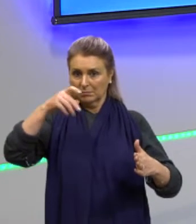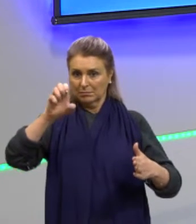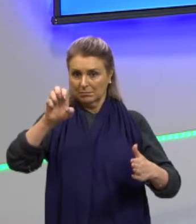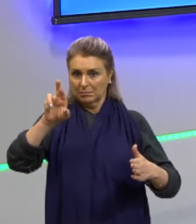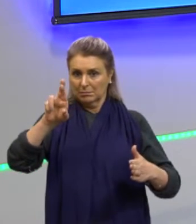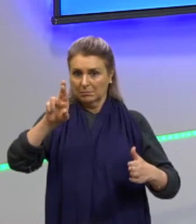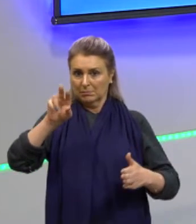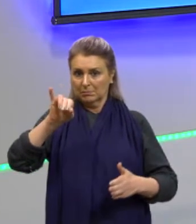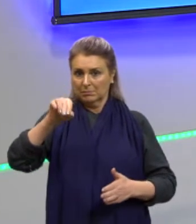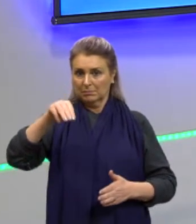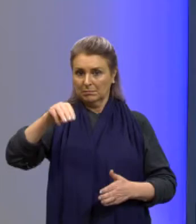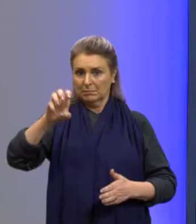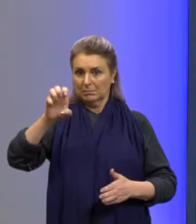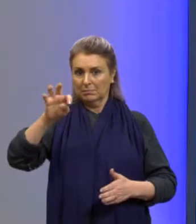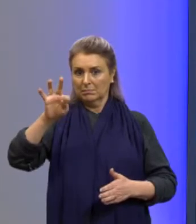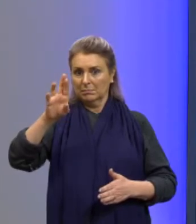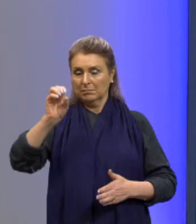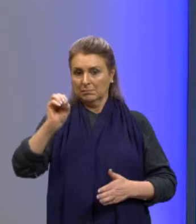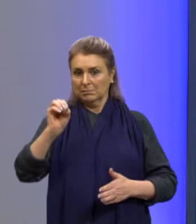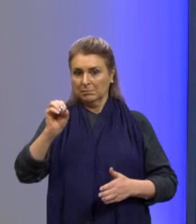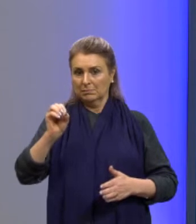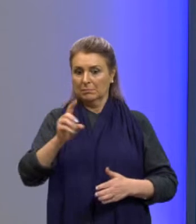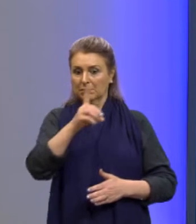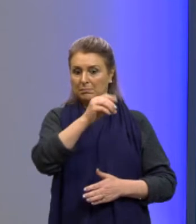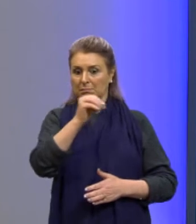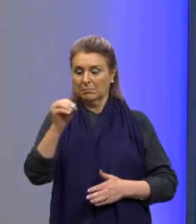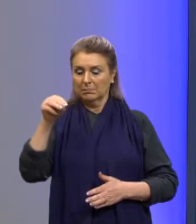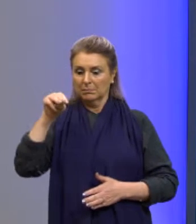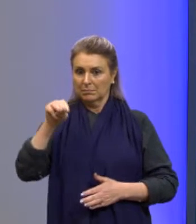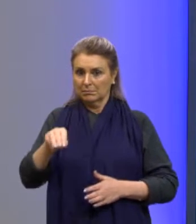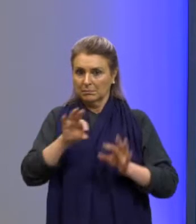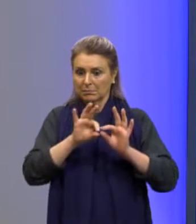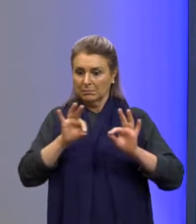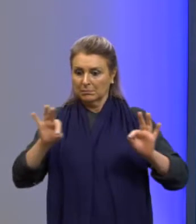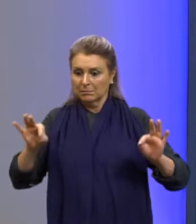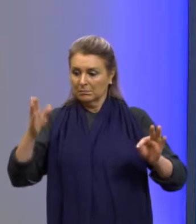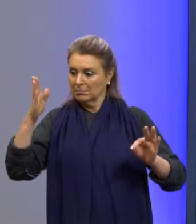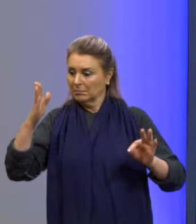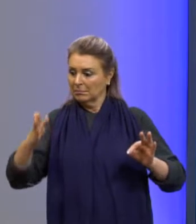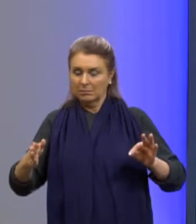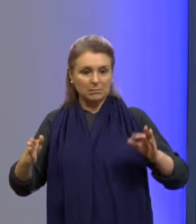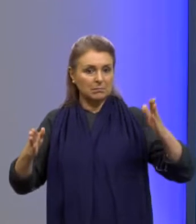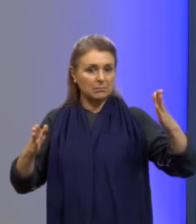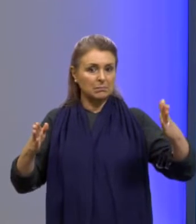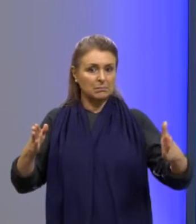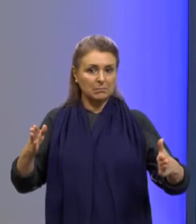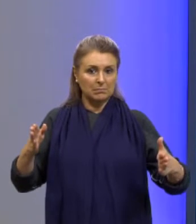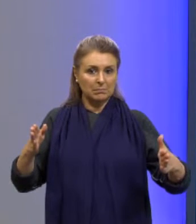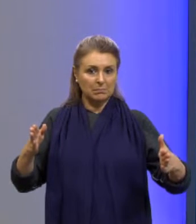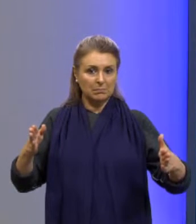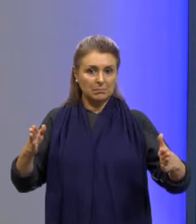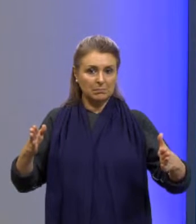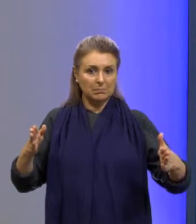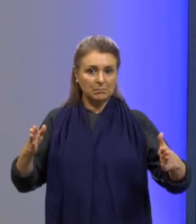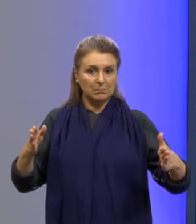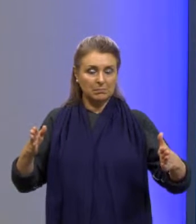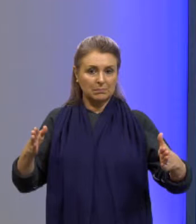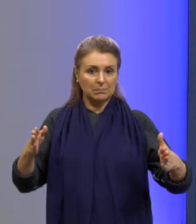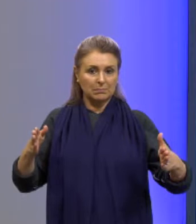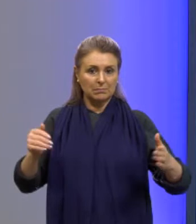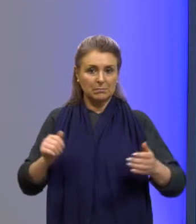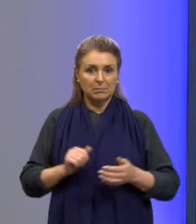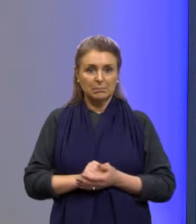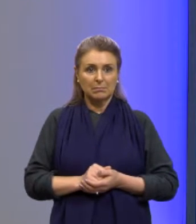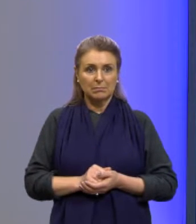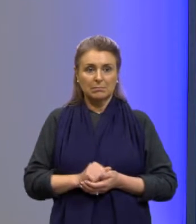Então, se são 100 metros lineares da lateral de um viveiro, ele está... É o perímetro dele. Certo?